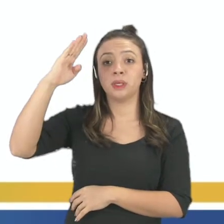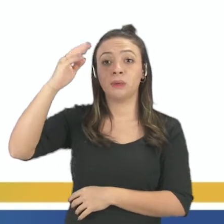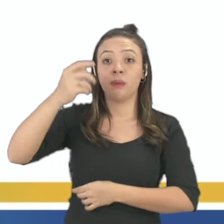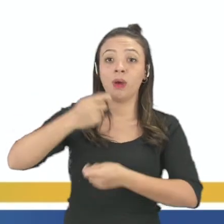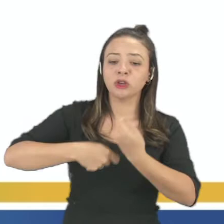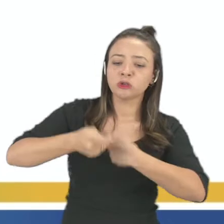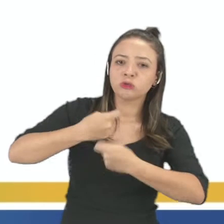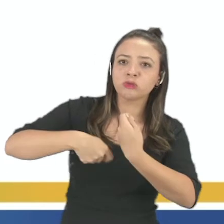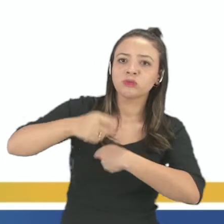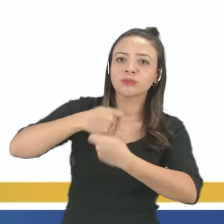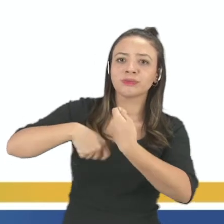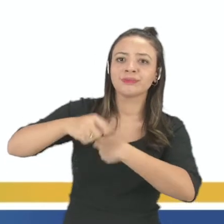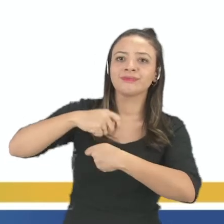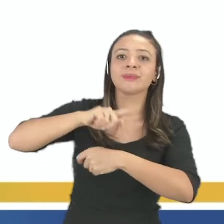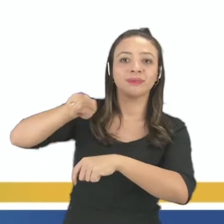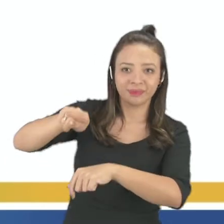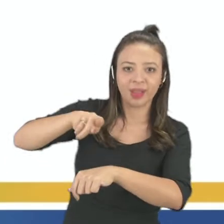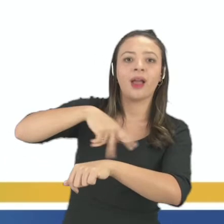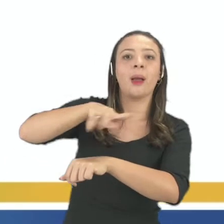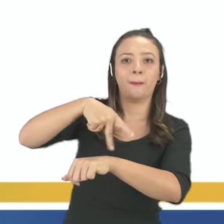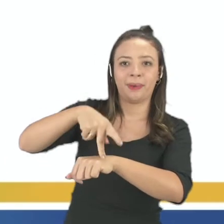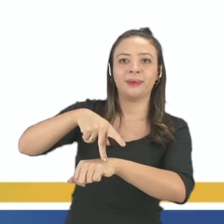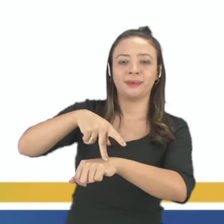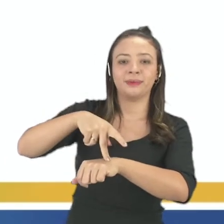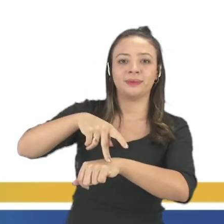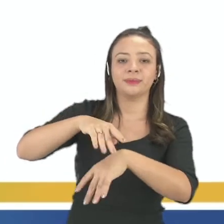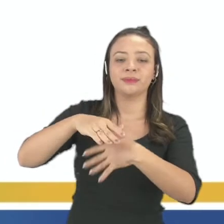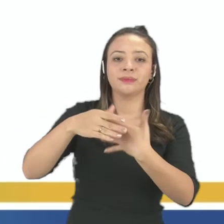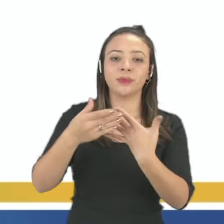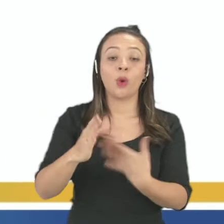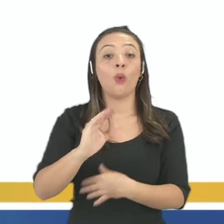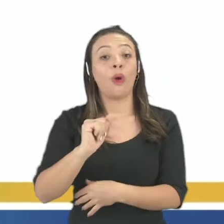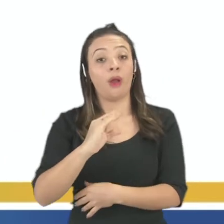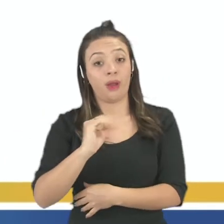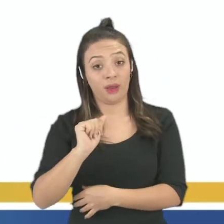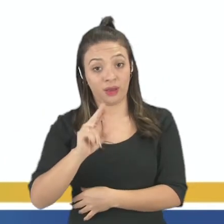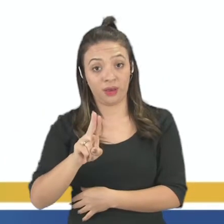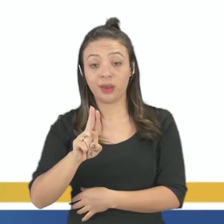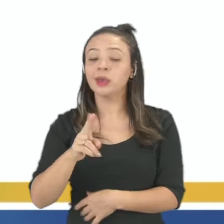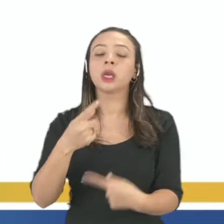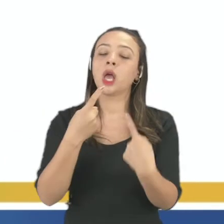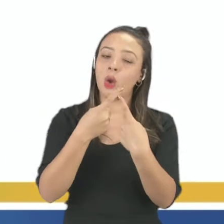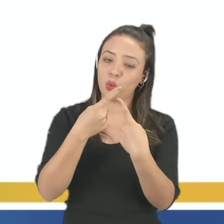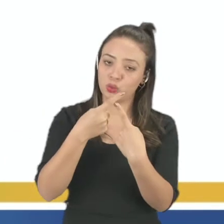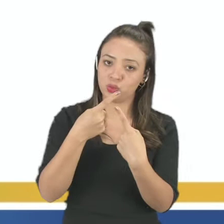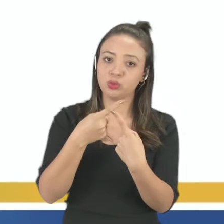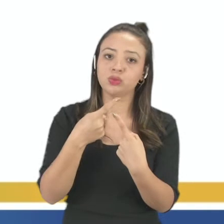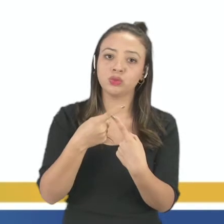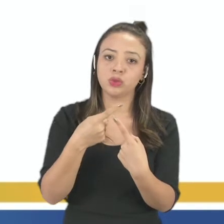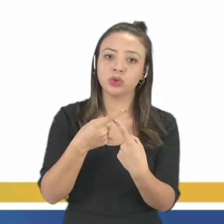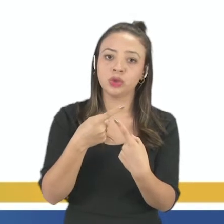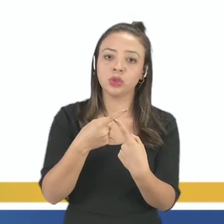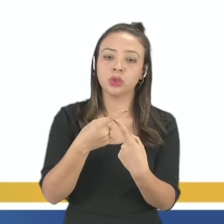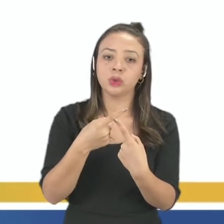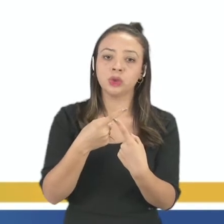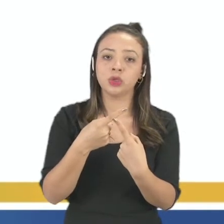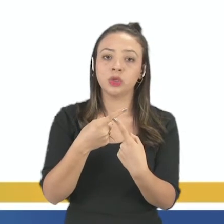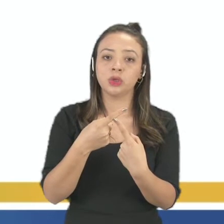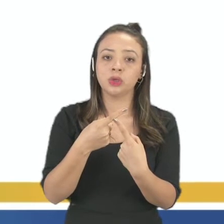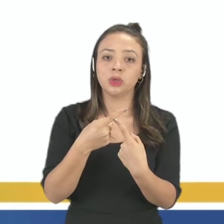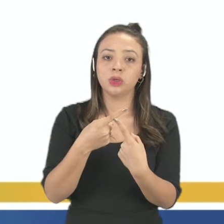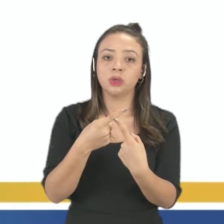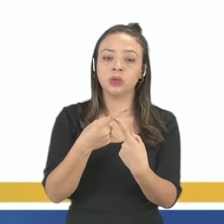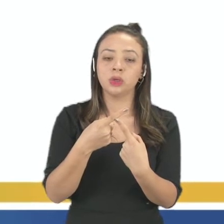econômicas nesses locais. Então, gente, o cacau é um tipo de planta